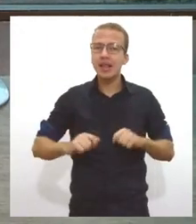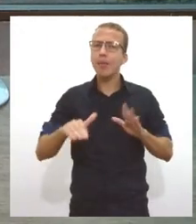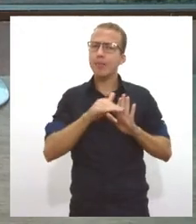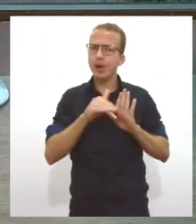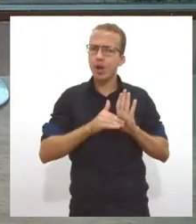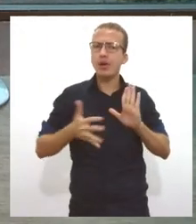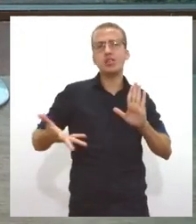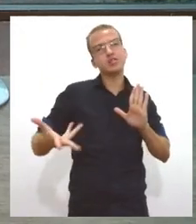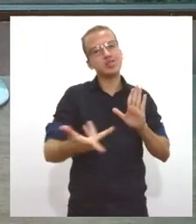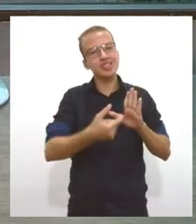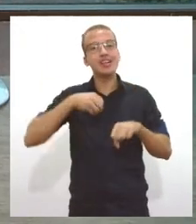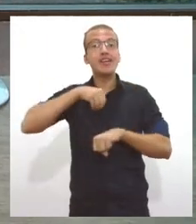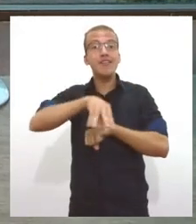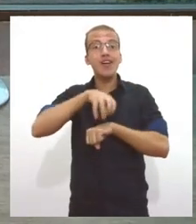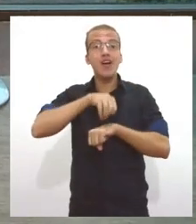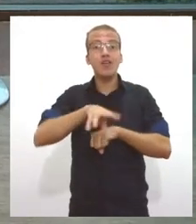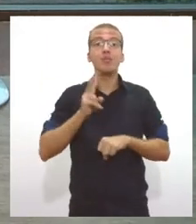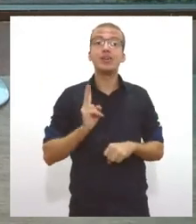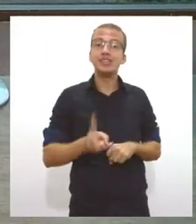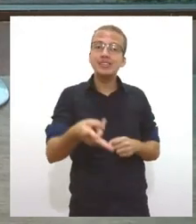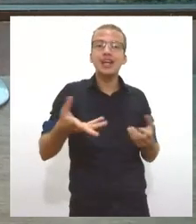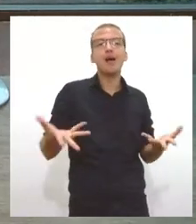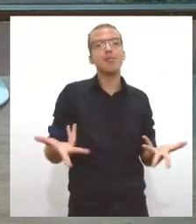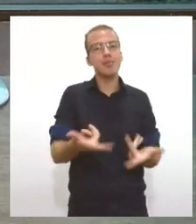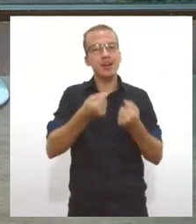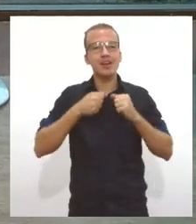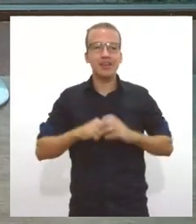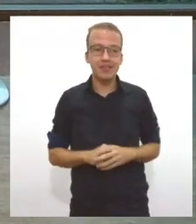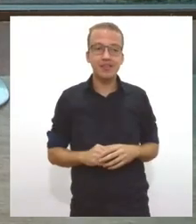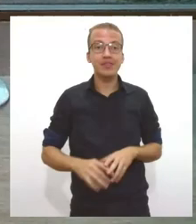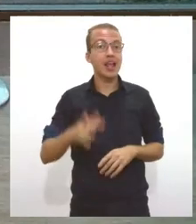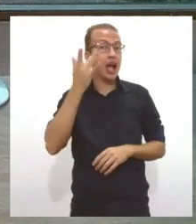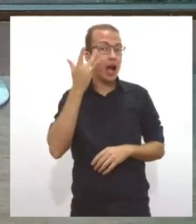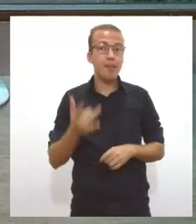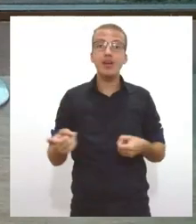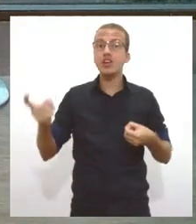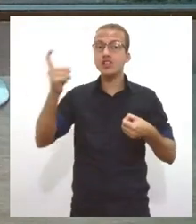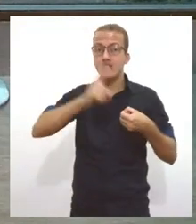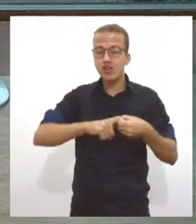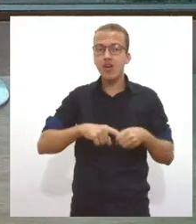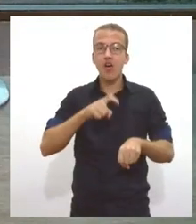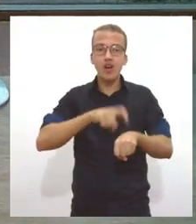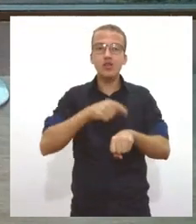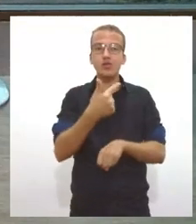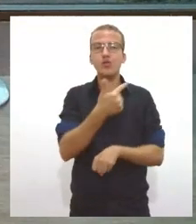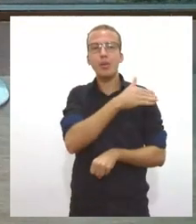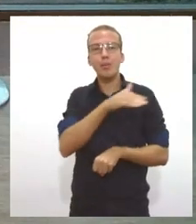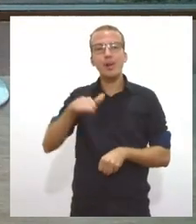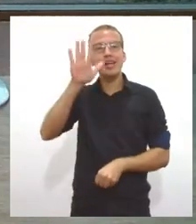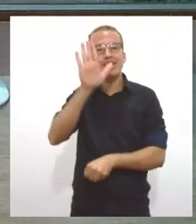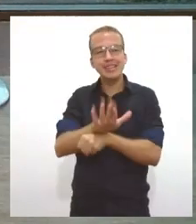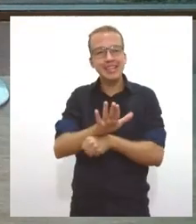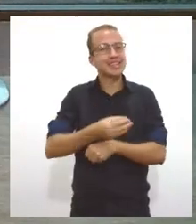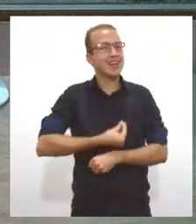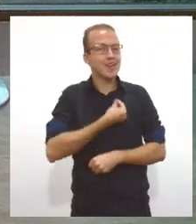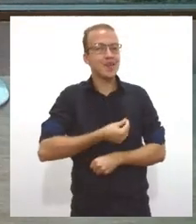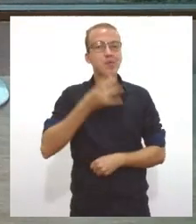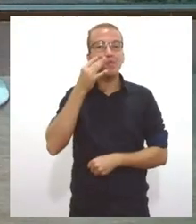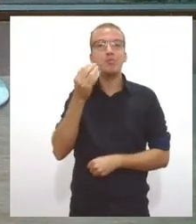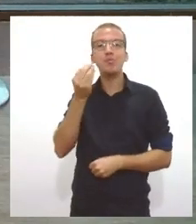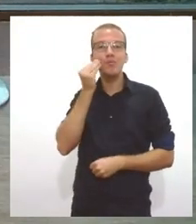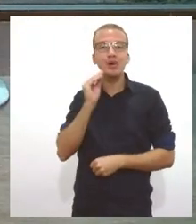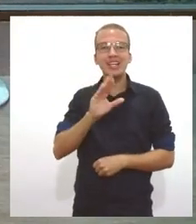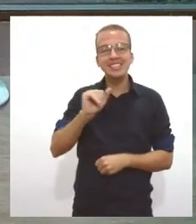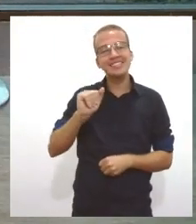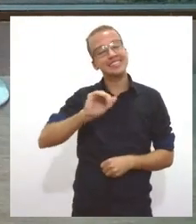e informação sempre maravilhosa né Sara isso mesmo e amanhã a gente tá de volta às duas e meia da tarde ao vivo beijo tchau tchau até amanhã